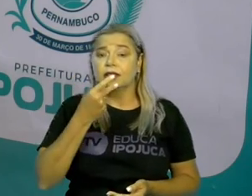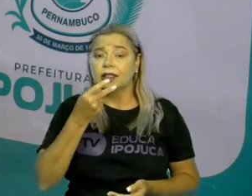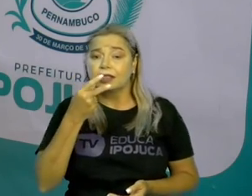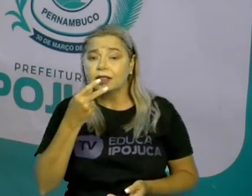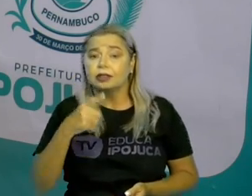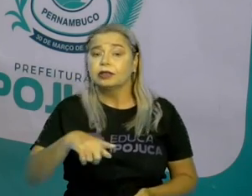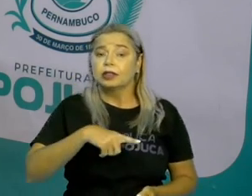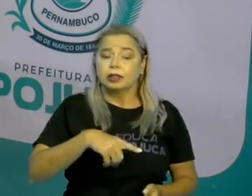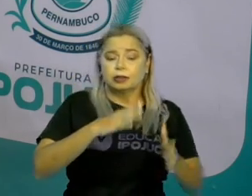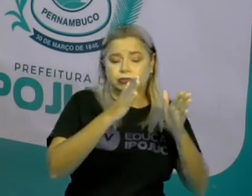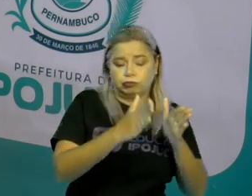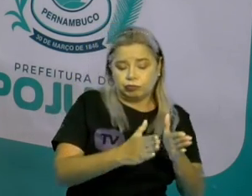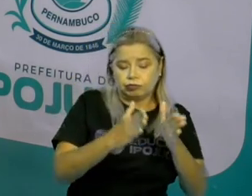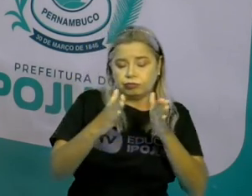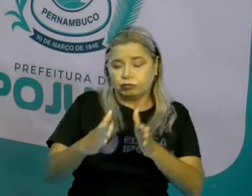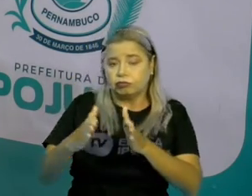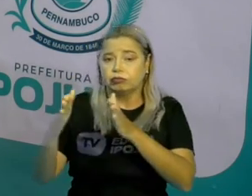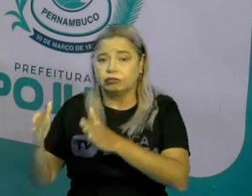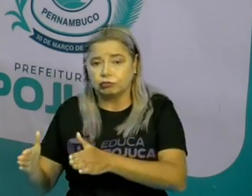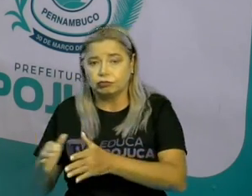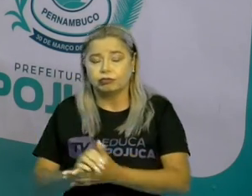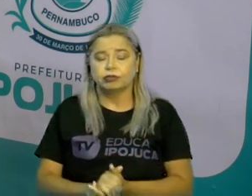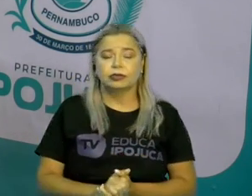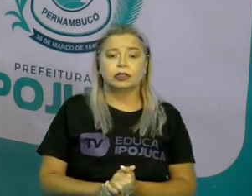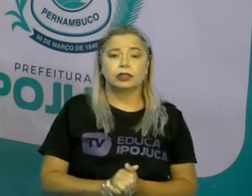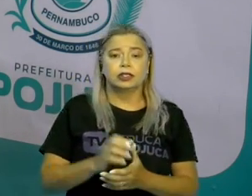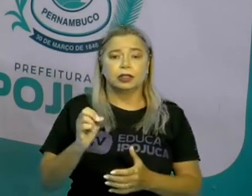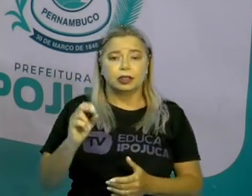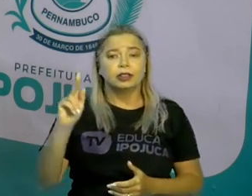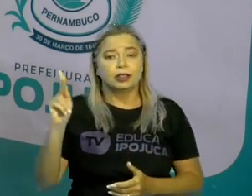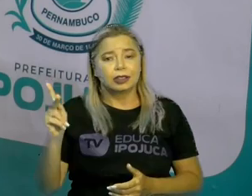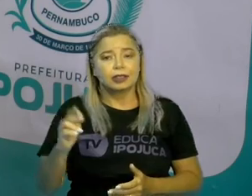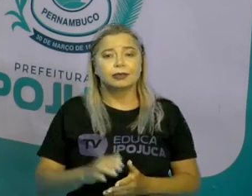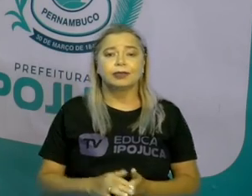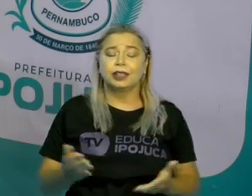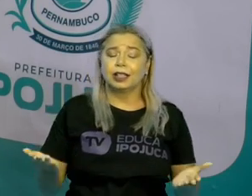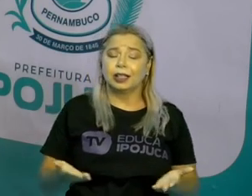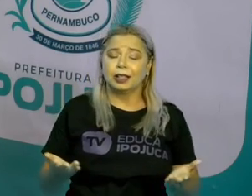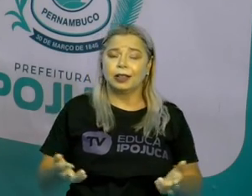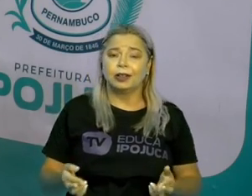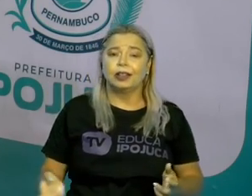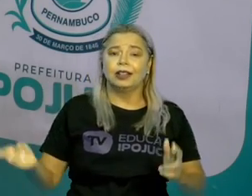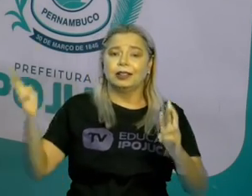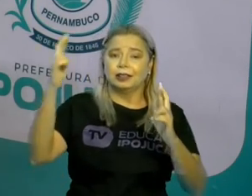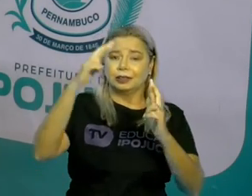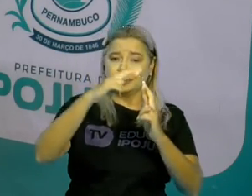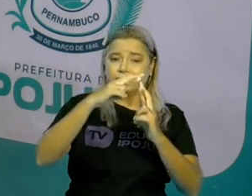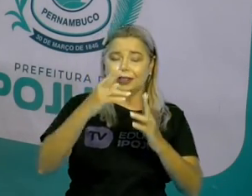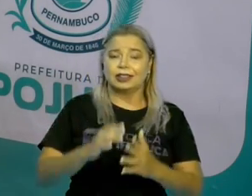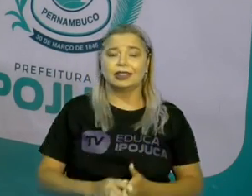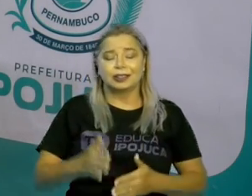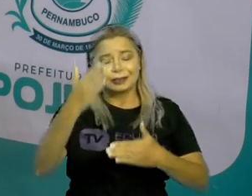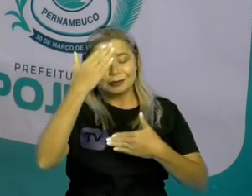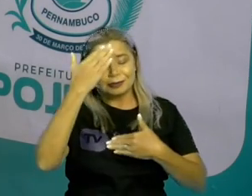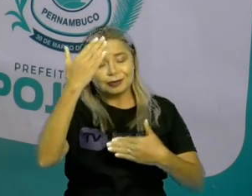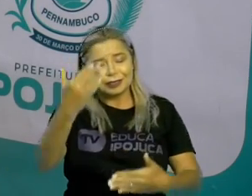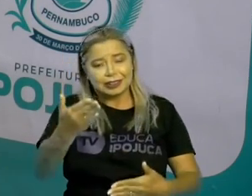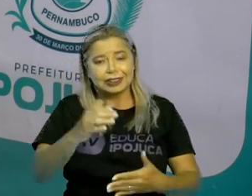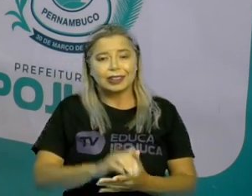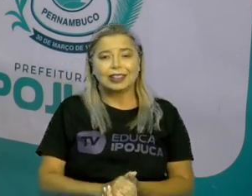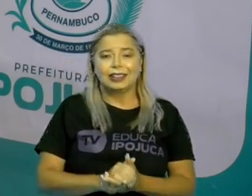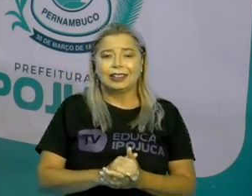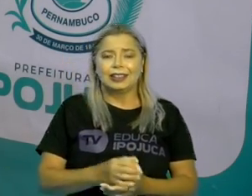um meio e um fim. Ok? E aí, estão as nossas referências. Nosso muito, muito obrigada.